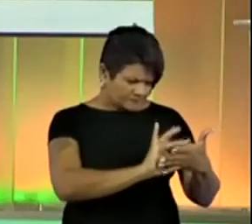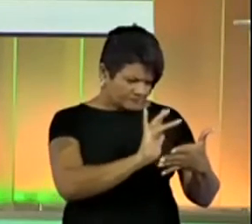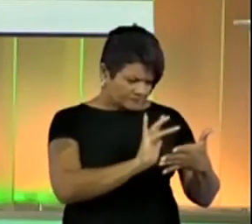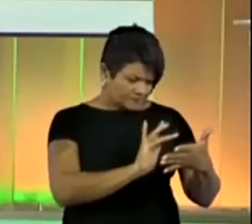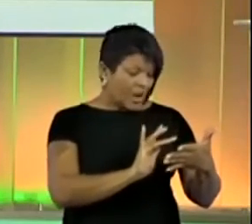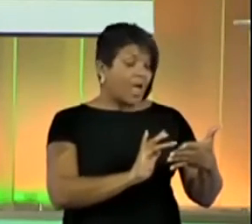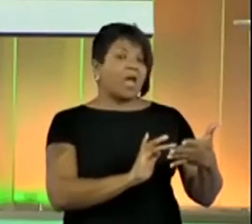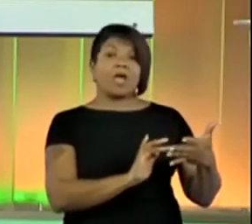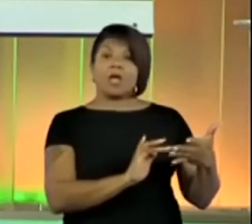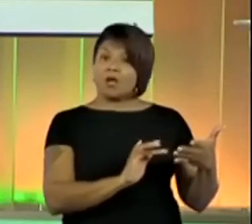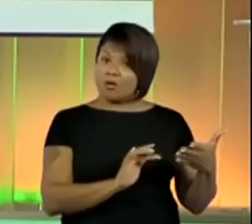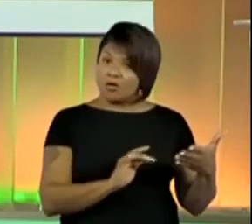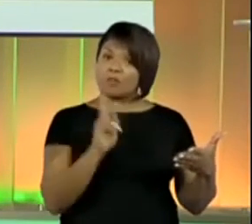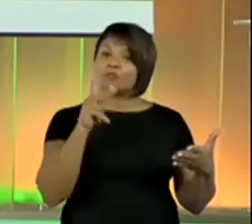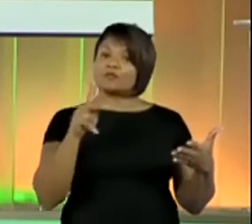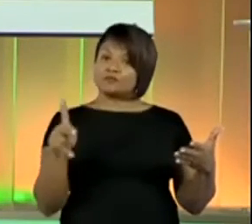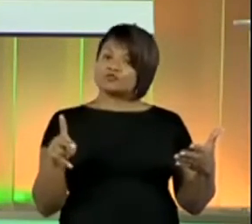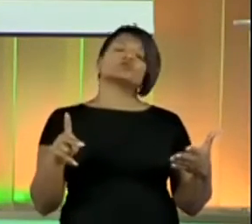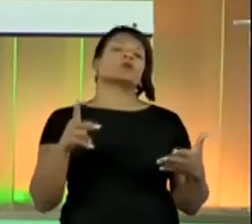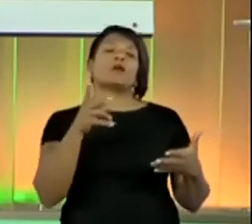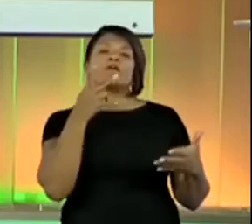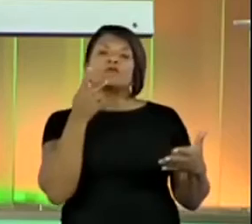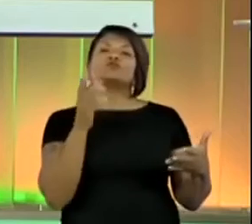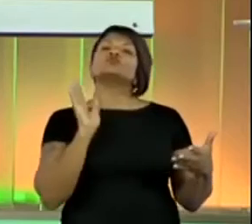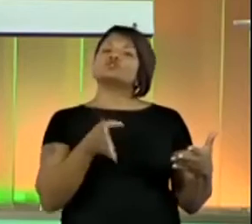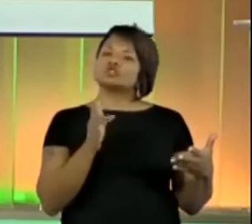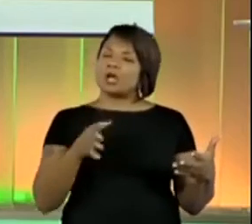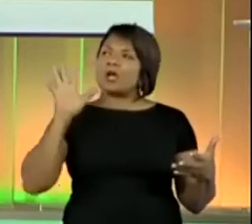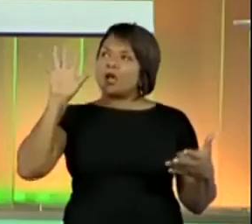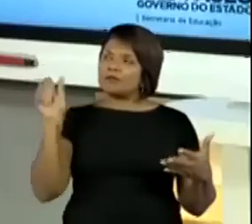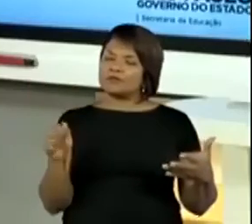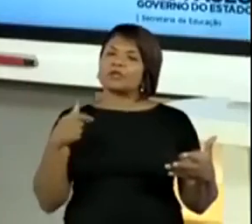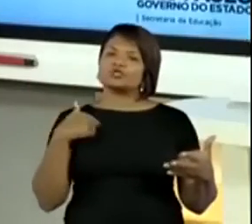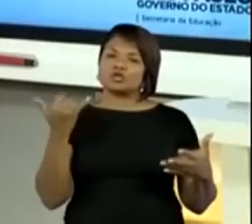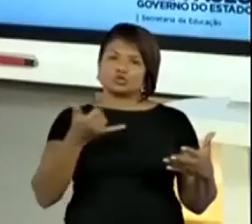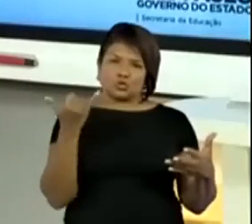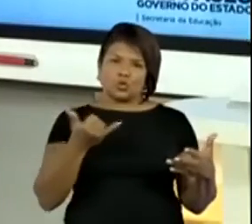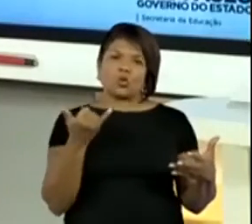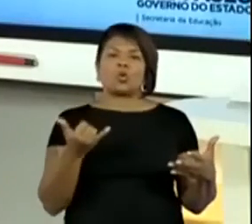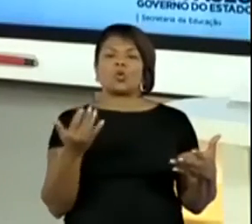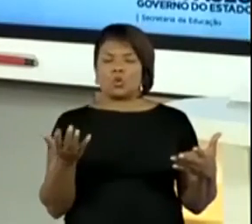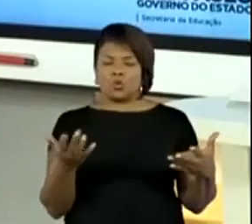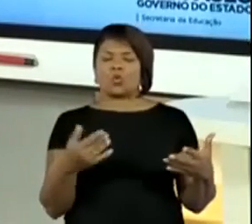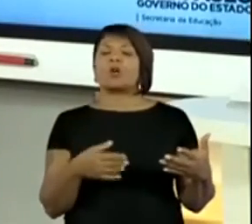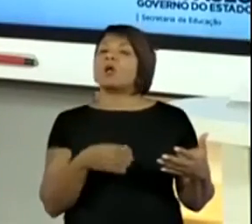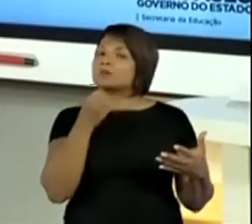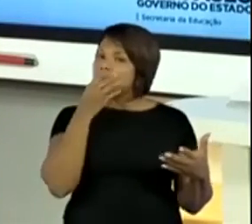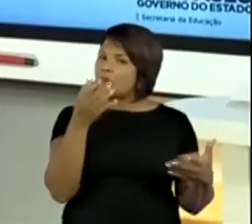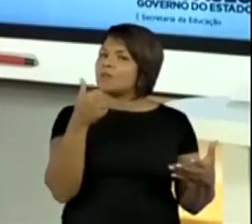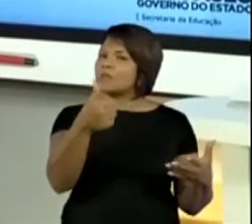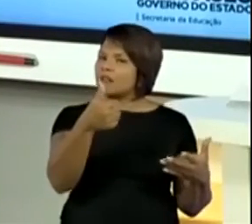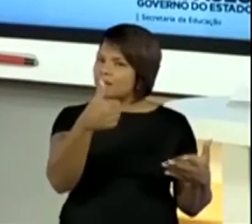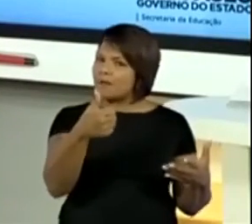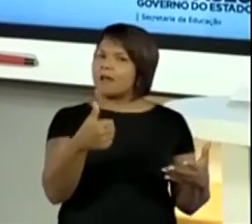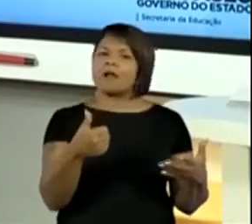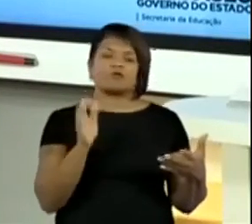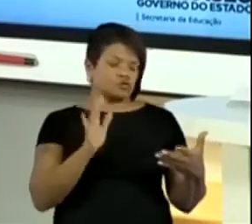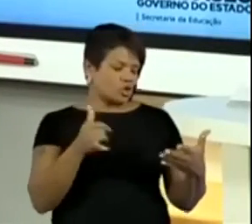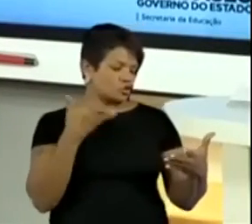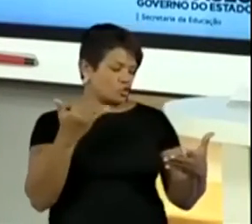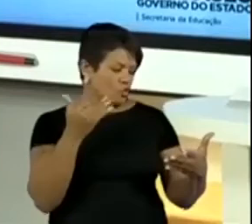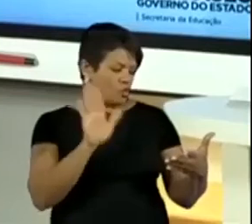Olha, tem uma professora aqui falando que já jogou xixi, com seus alunos. Ótimo, né, professora? Porque é bem legal que ele tem